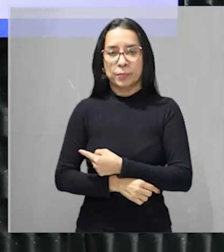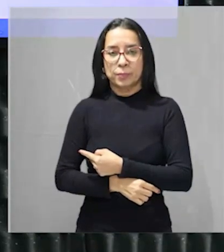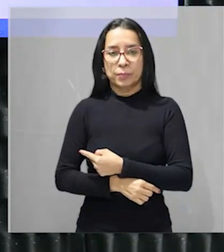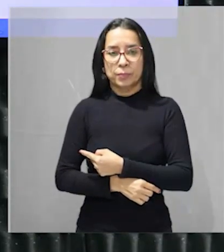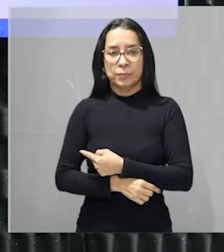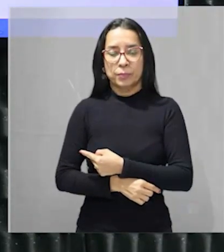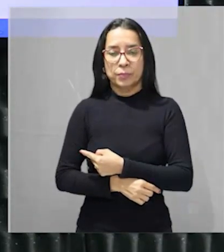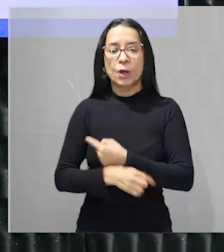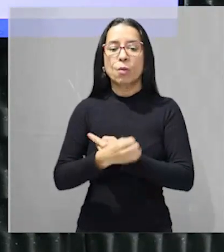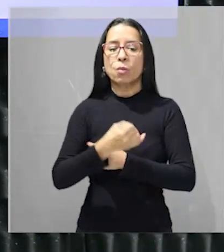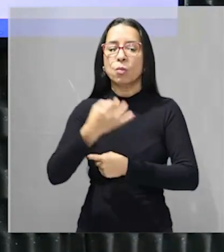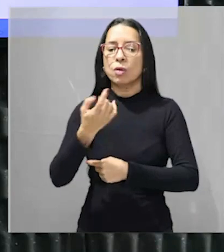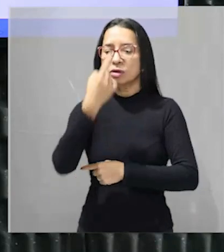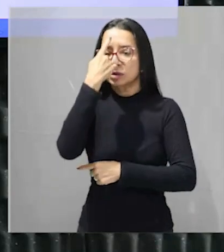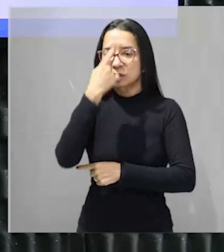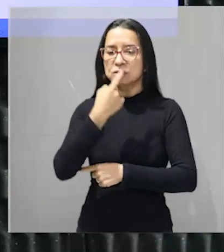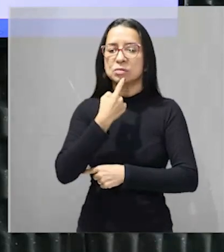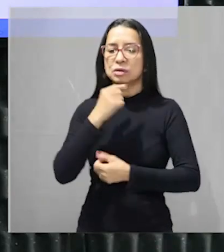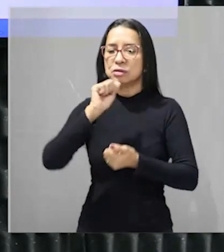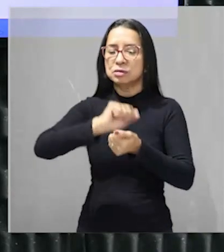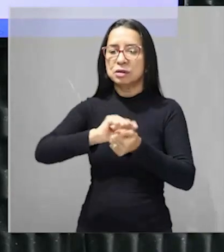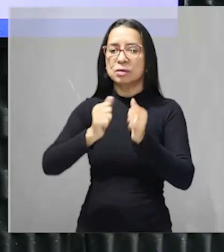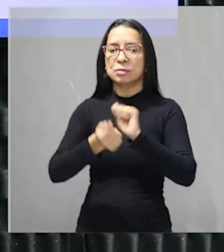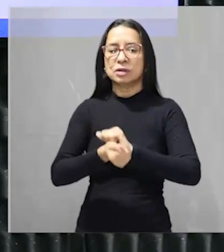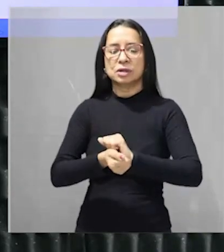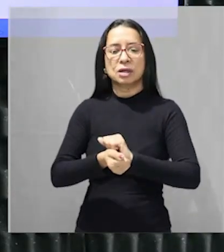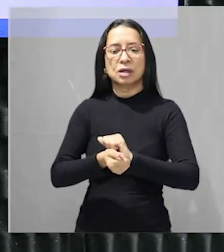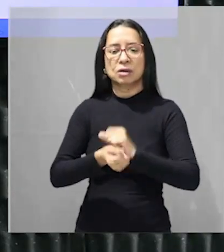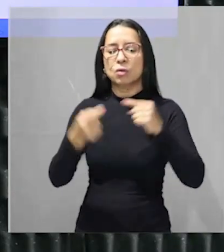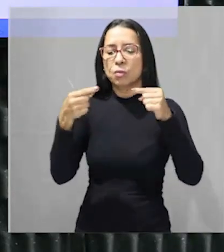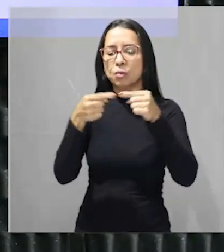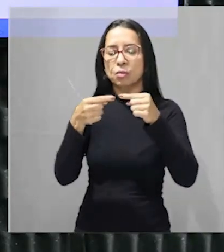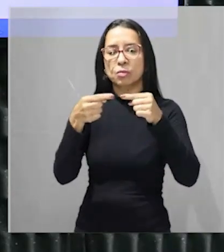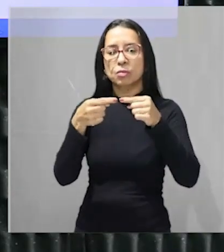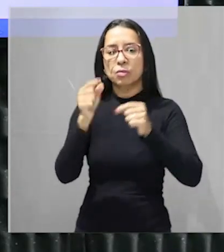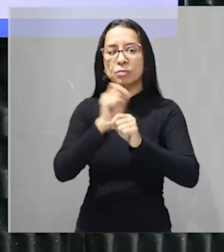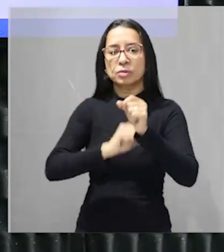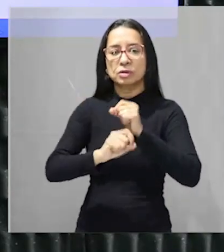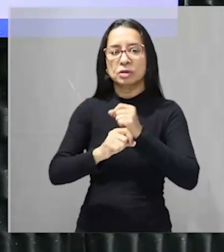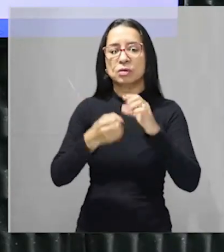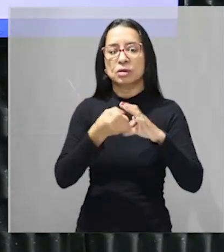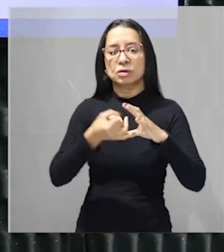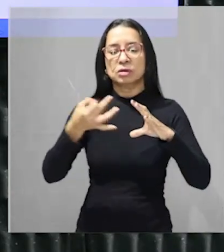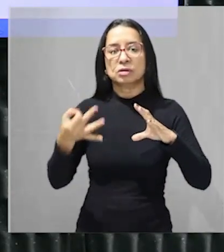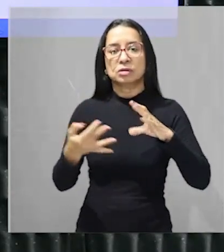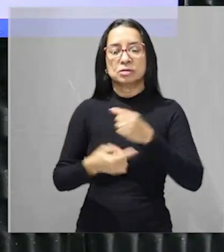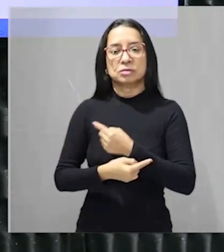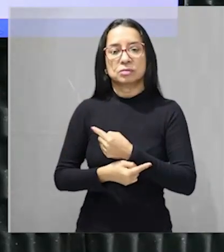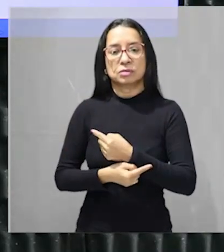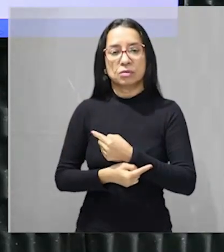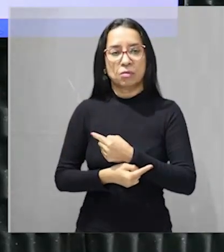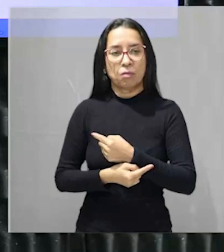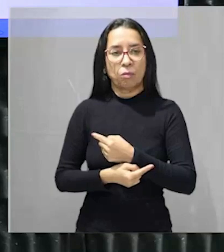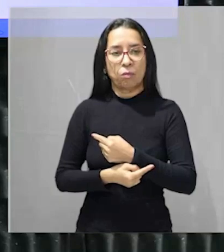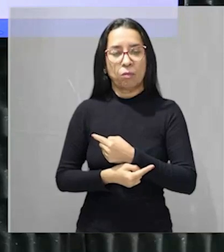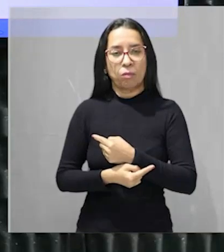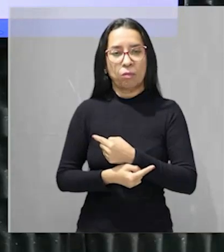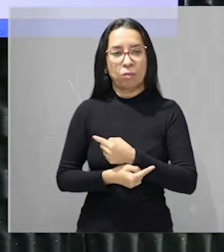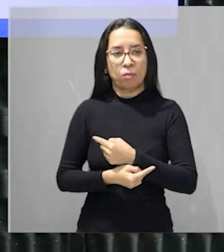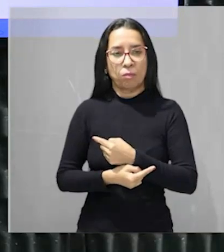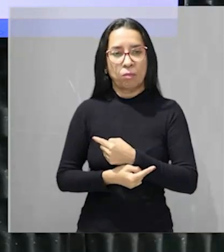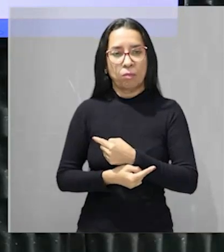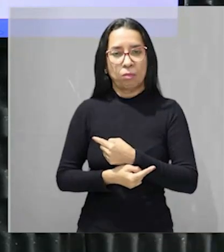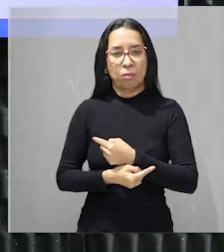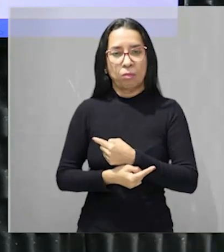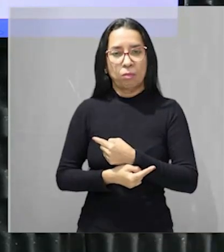quais dessas imagens vão se adaptar qual dessas imagens vai se adaptar a essa característica é óbvio né galera que é